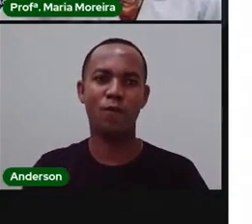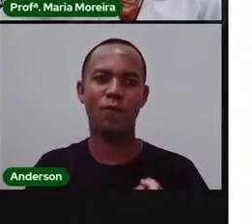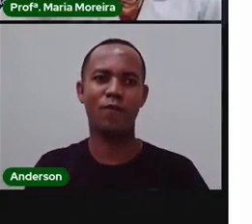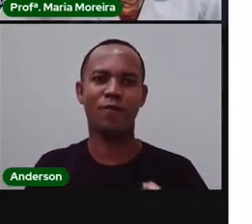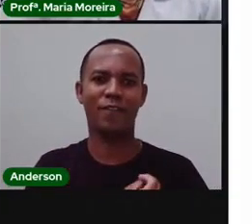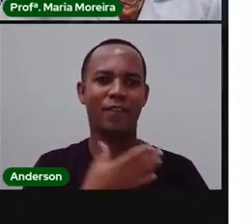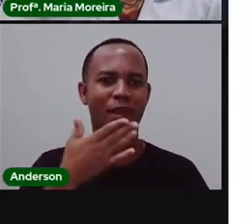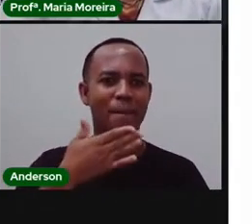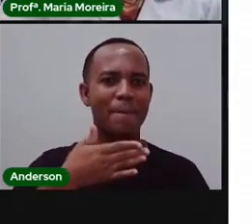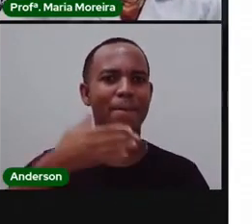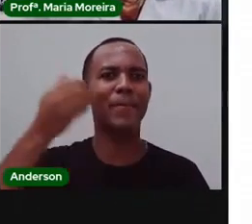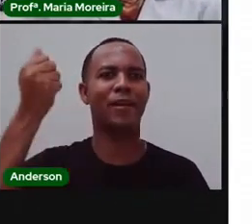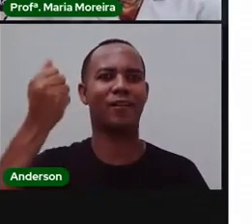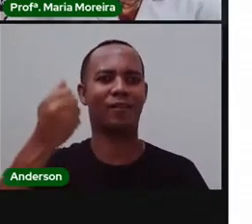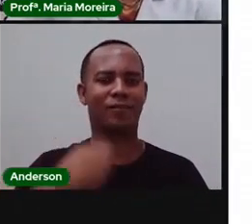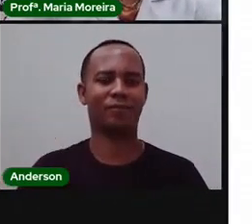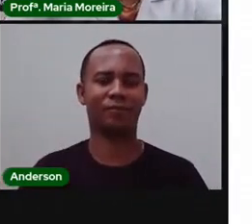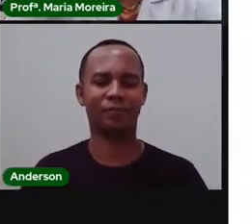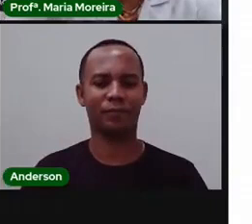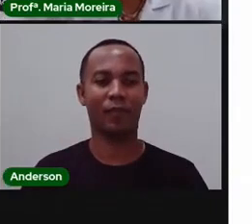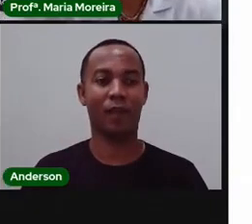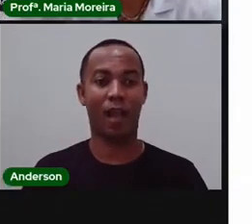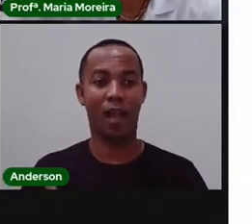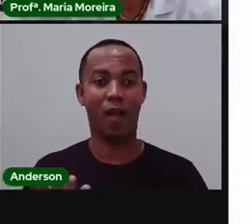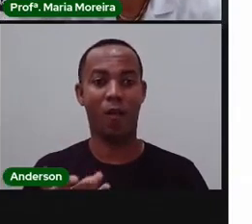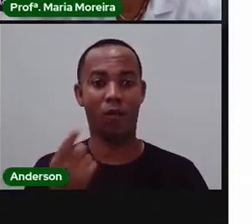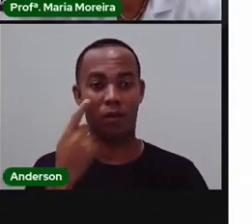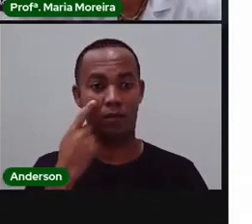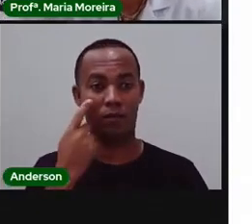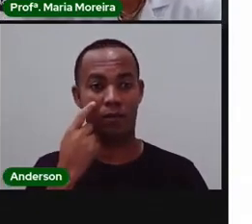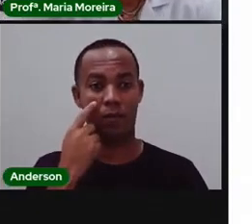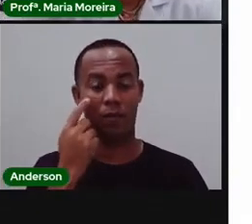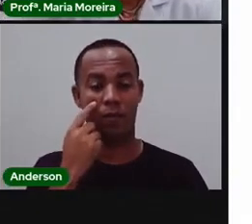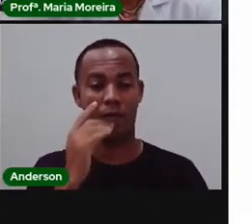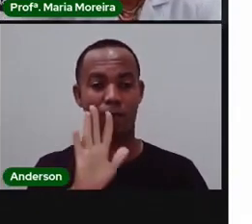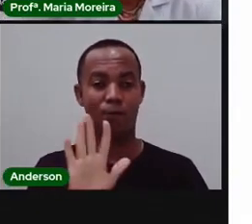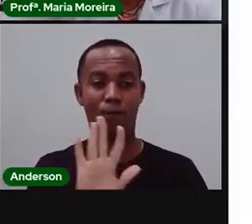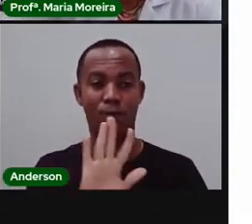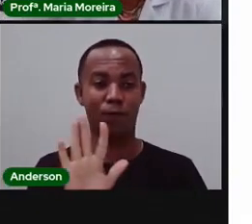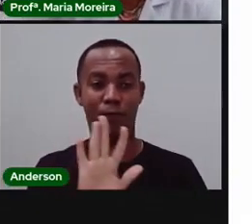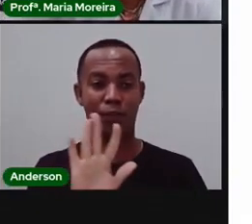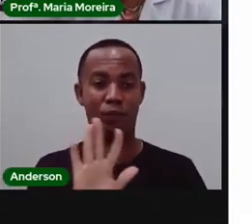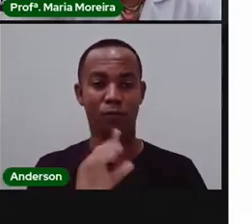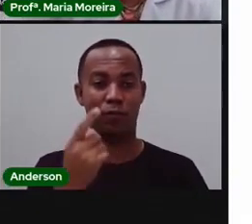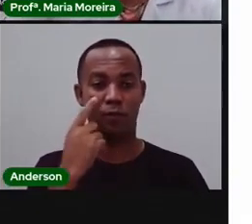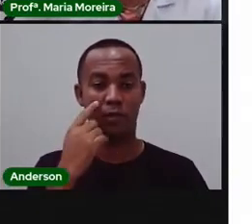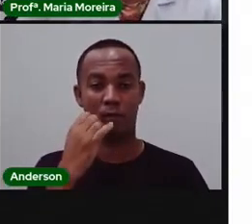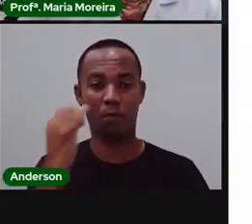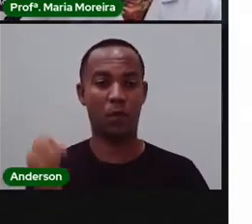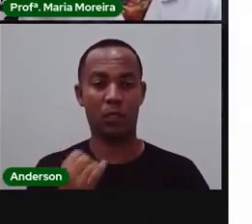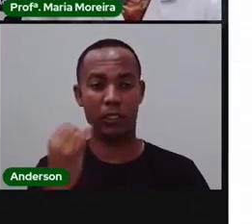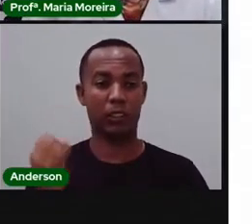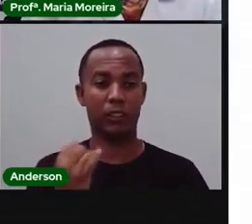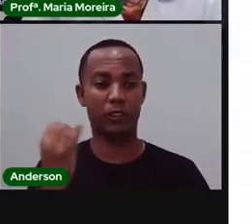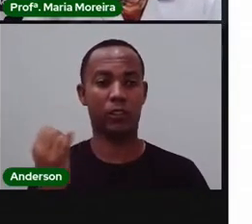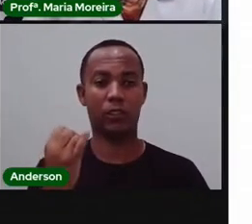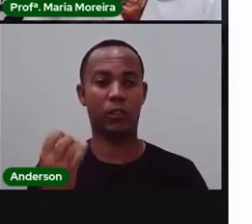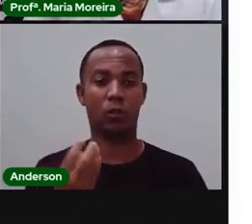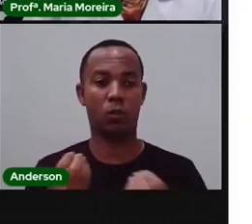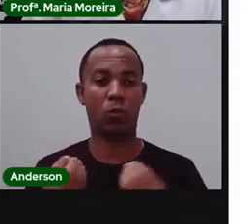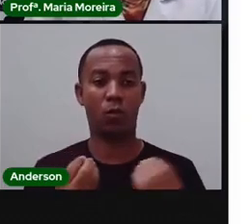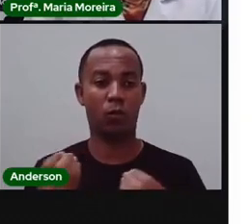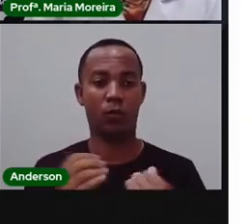A PRO vai passar um vídeo para vocês, falando sobre a importância desse solo, sendo que na verdade